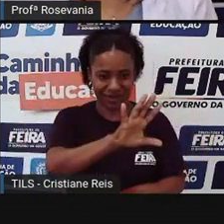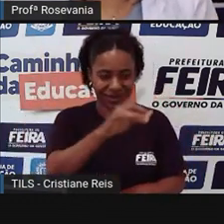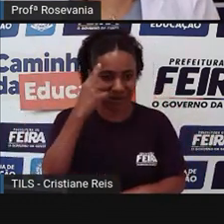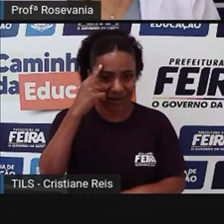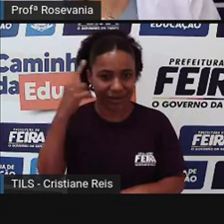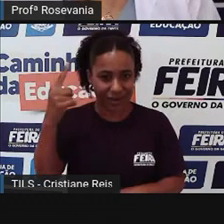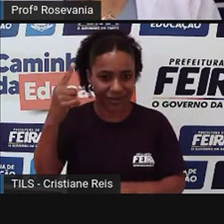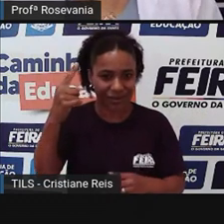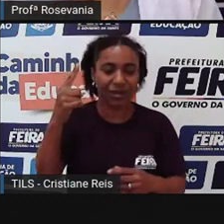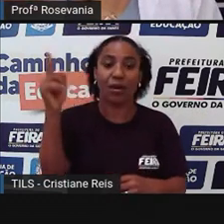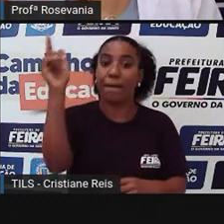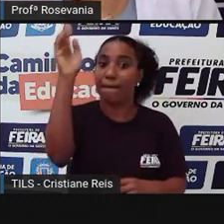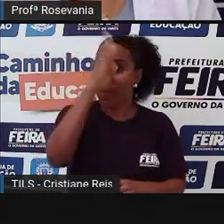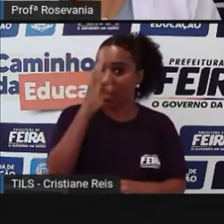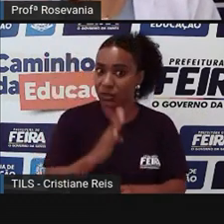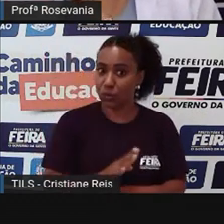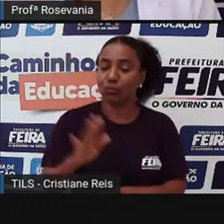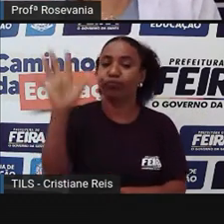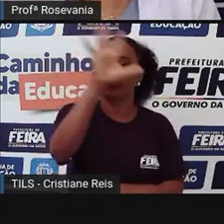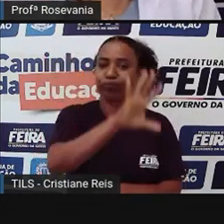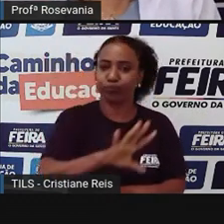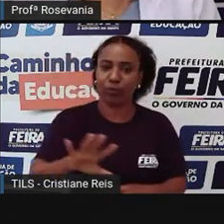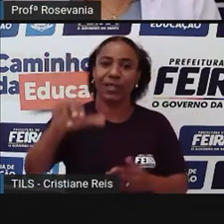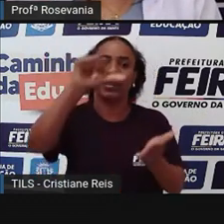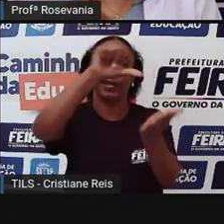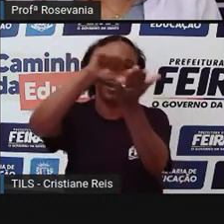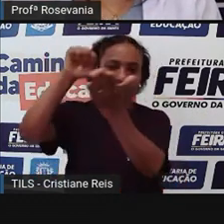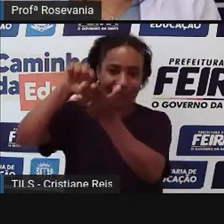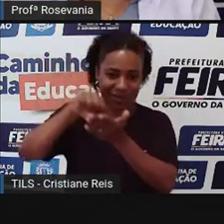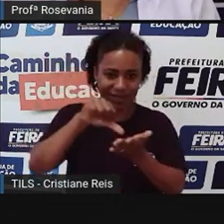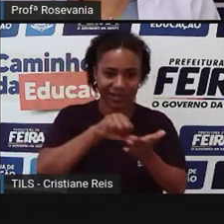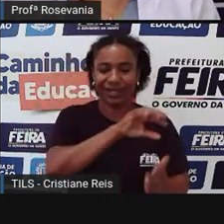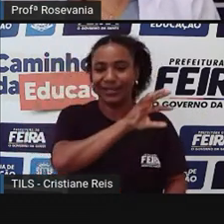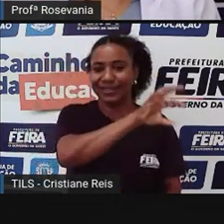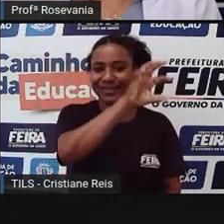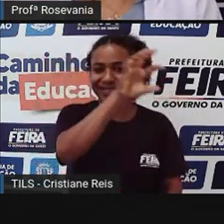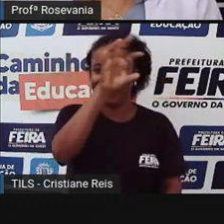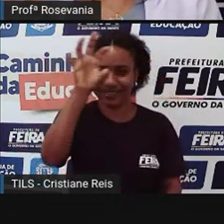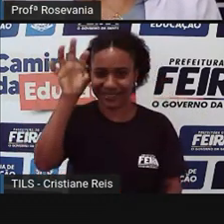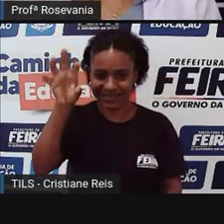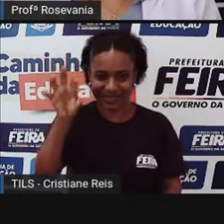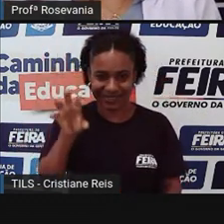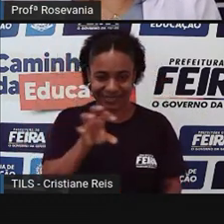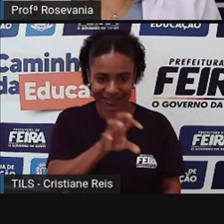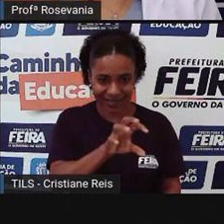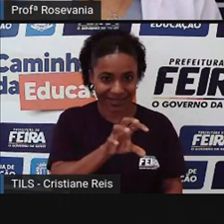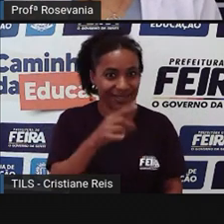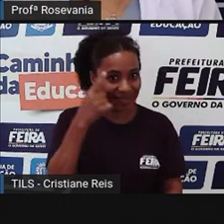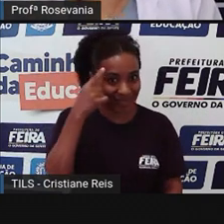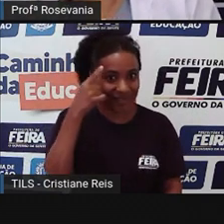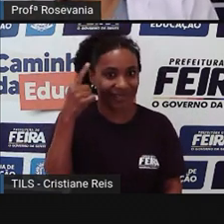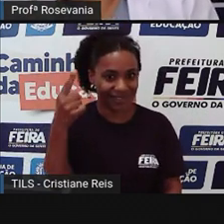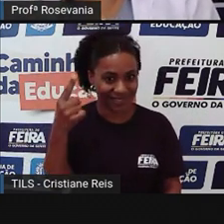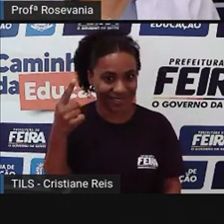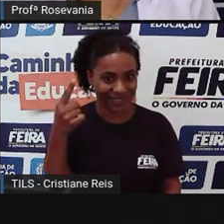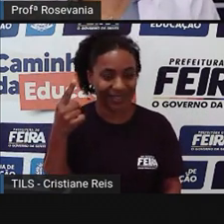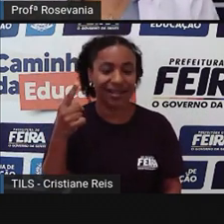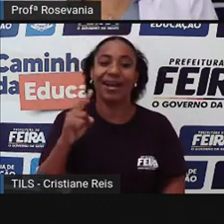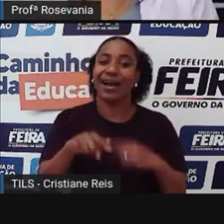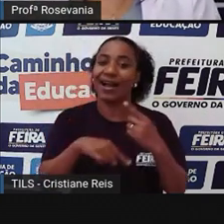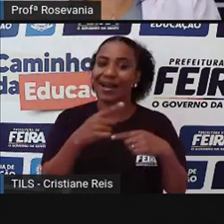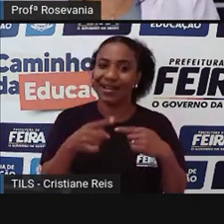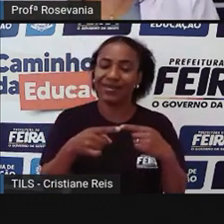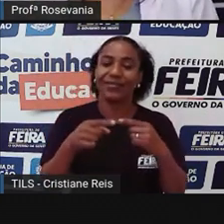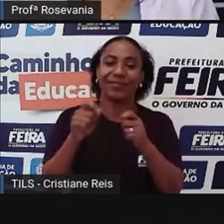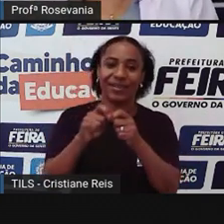hereditárias, e essa divisão das capitanias hereditárias não deu muito certo, então veio agora a parte das Cés Marias, né,